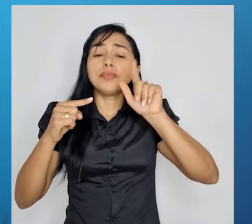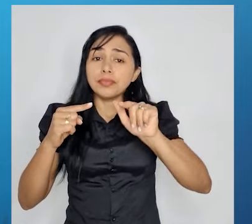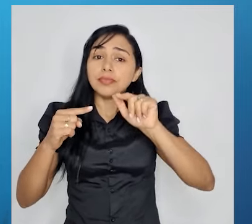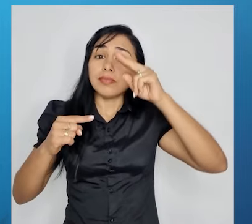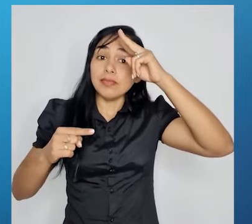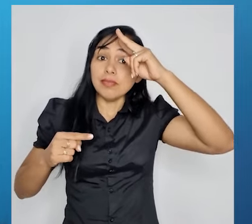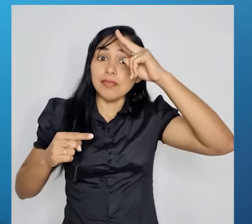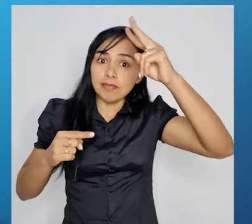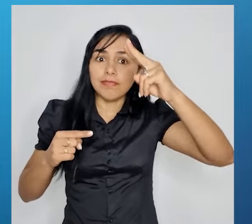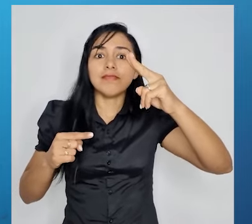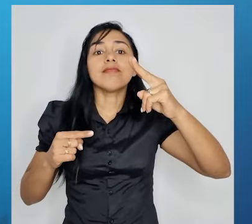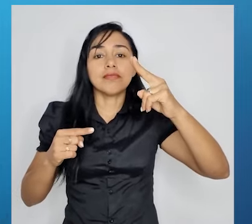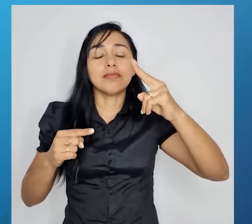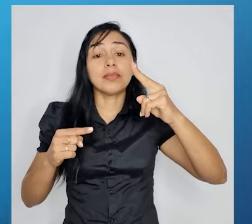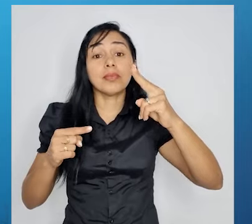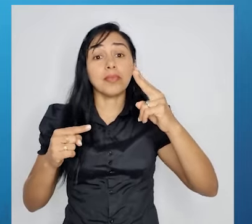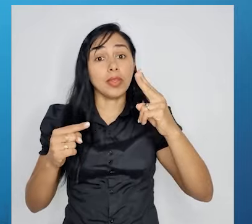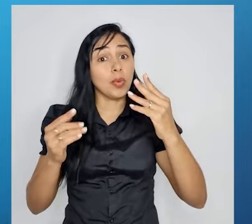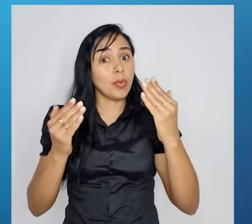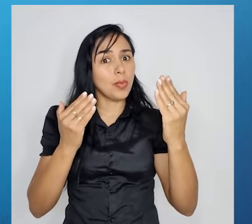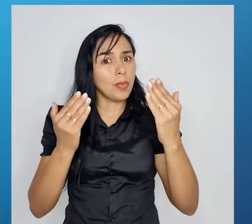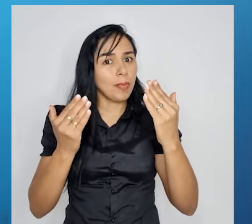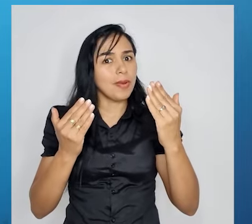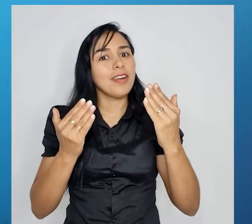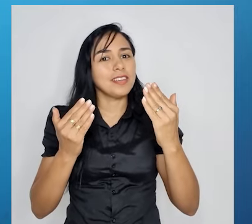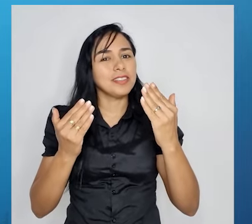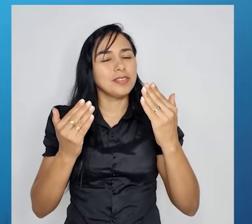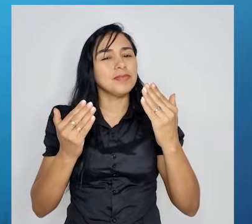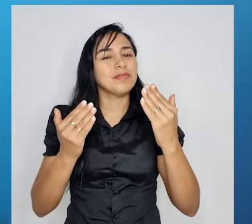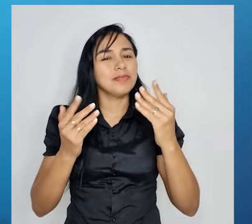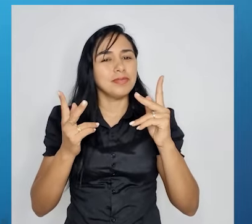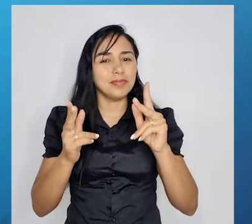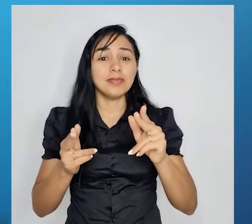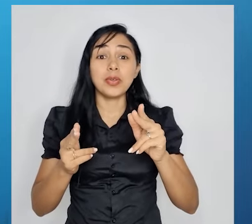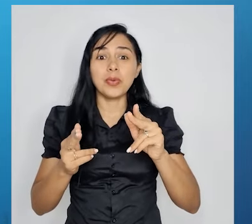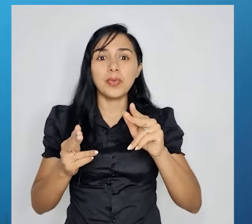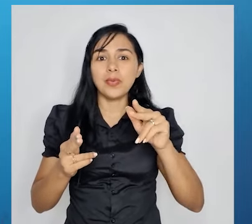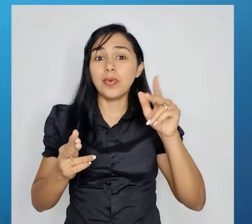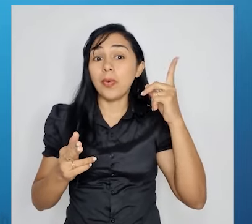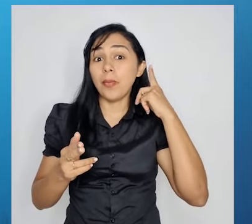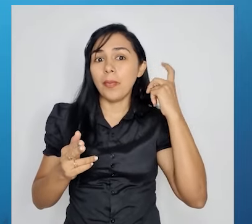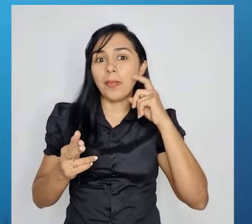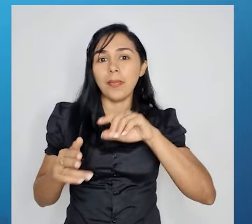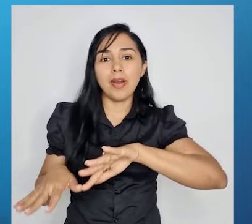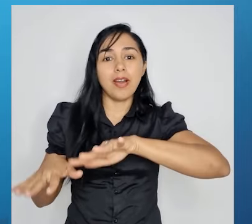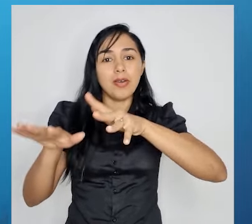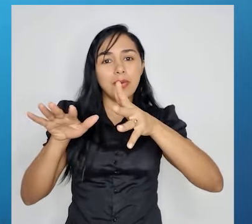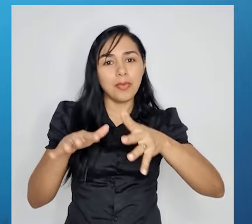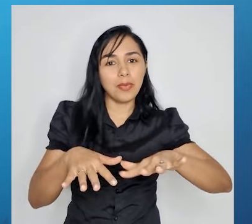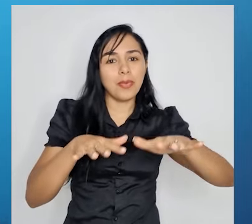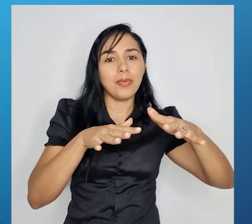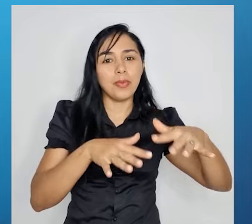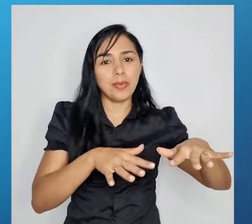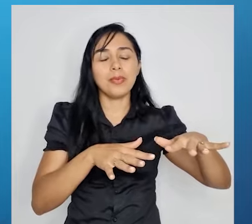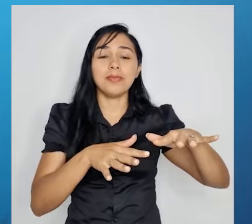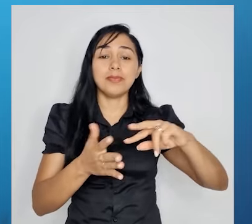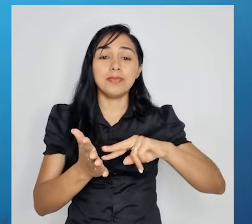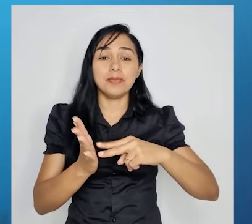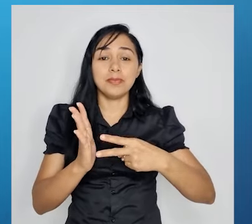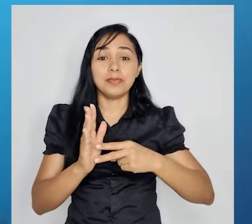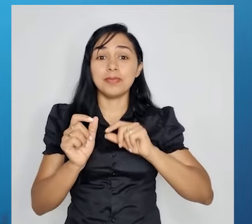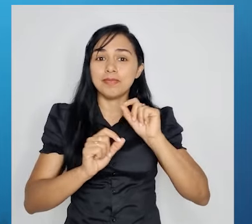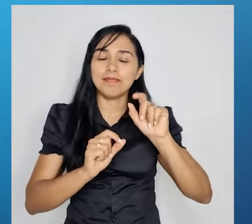fortes, fortes como o marulhar das ondas. Então, o que ele fez? Ele